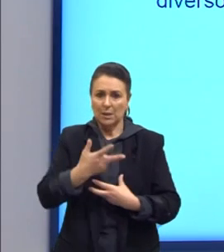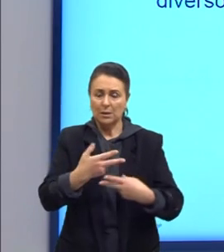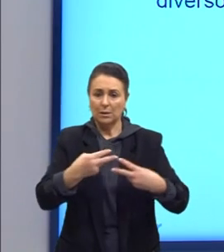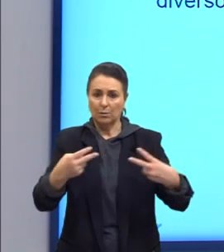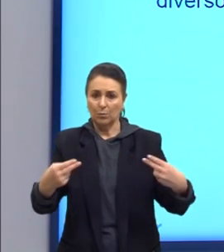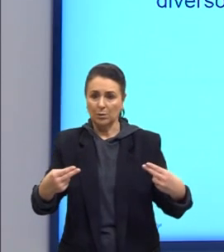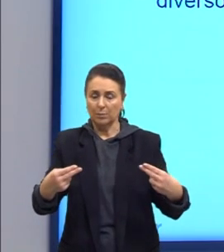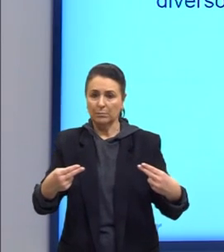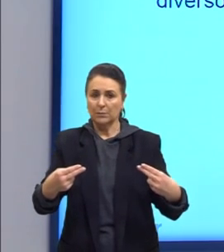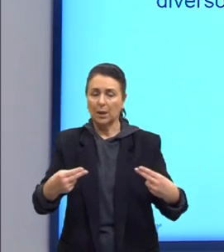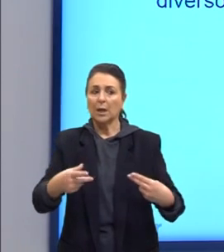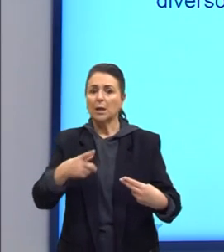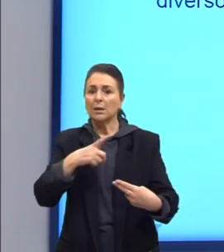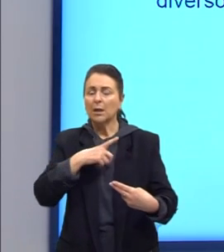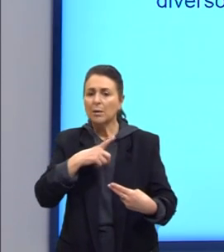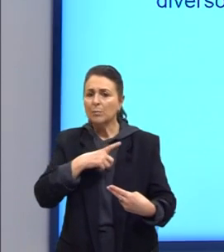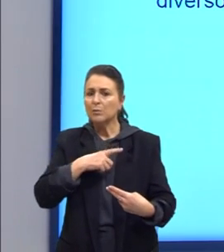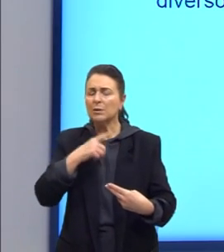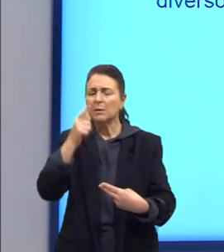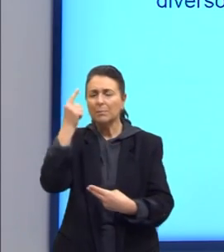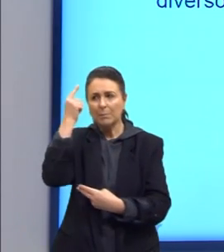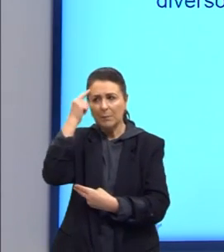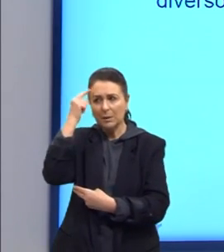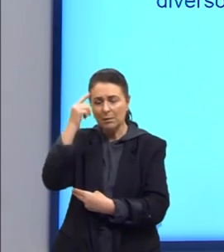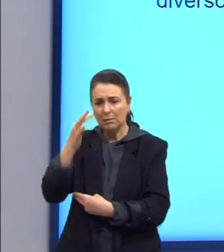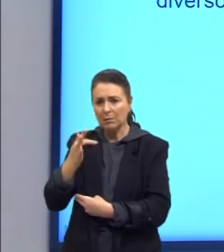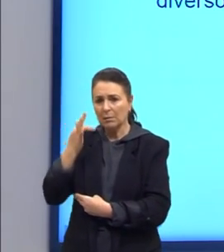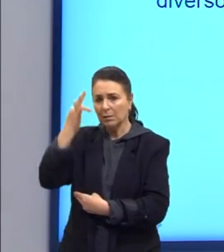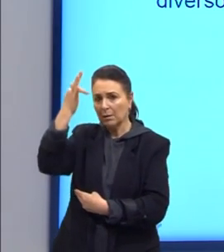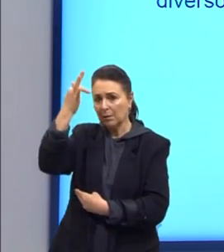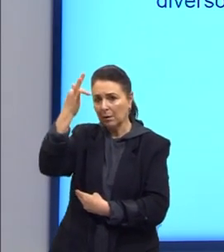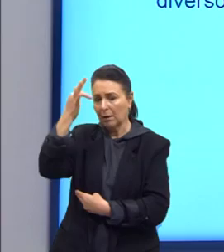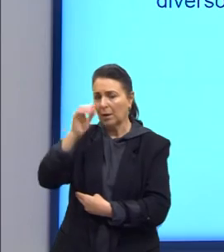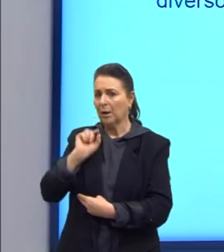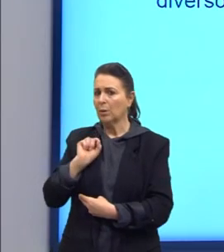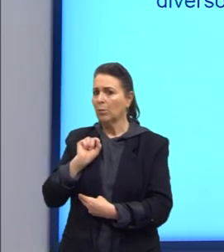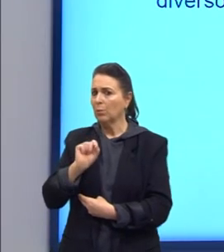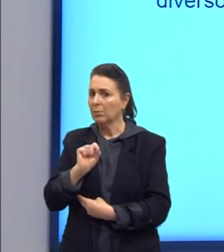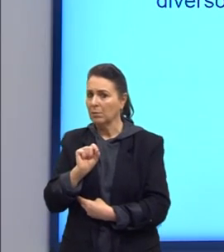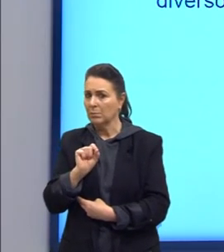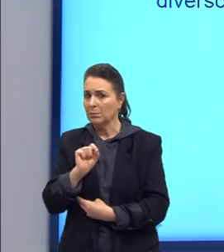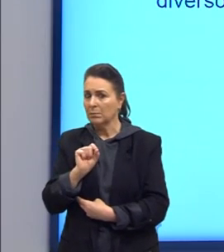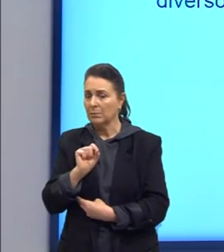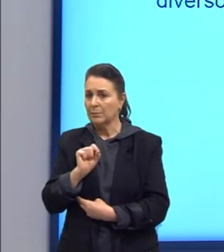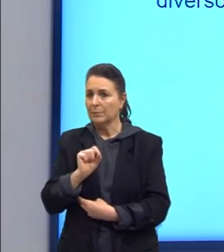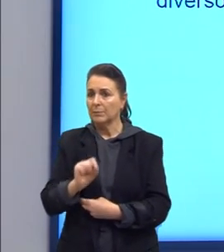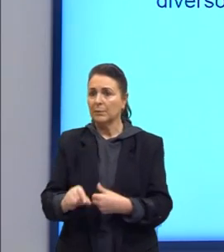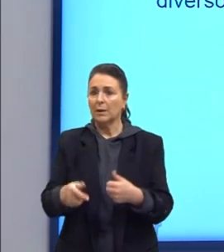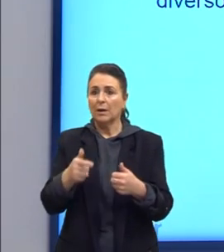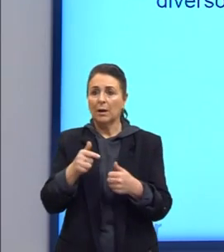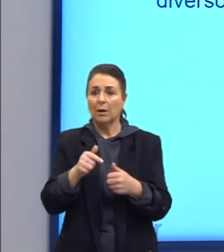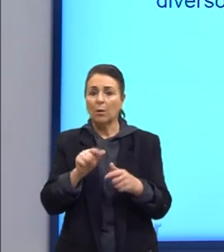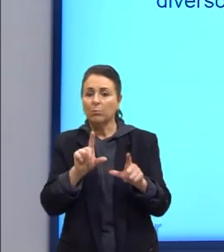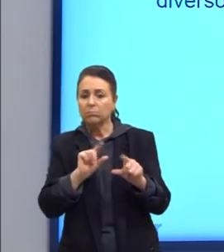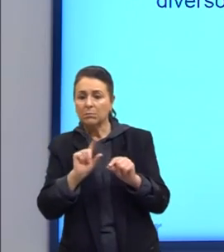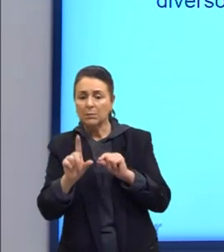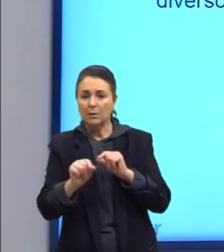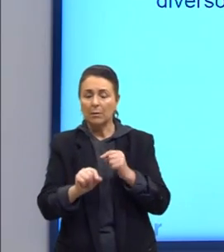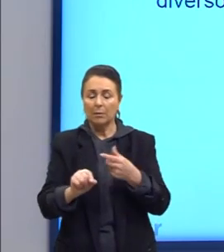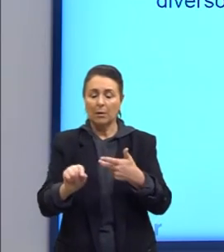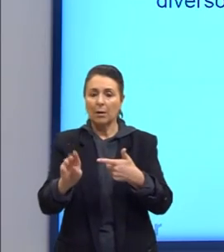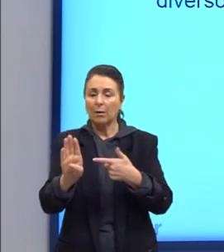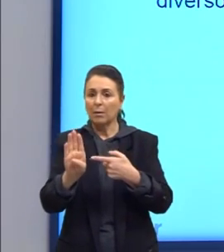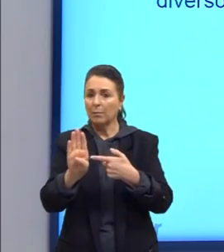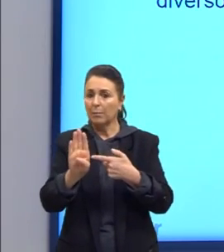temos que definir o ato de filosofar como sendo. Vamos pelas alternativas que não estão corretas. B,